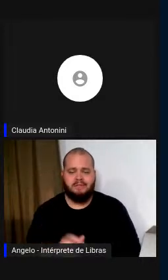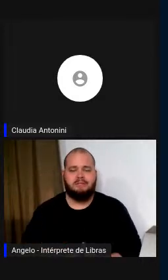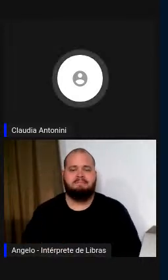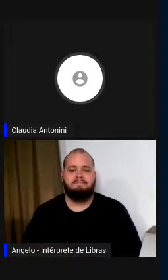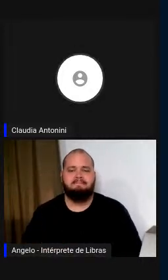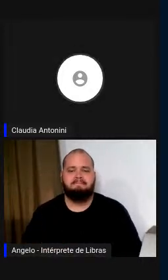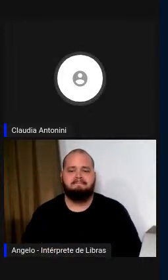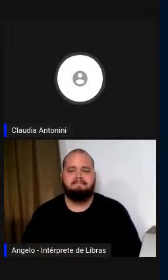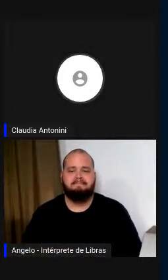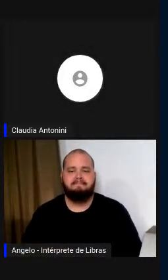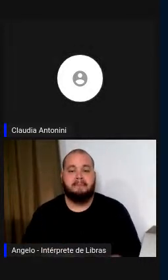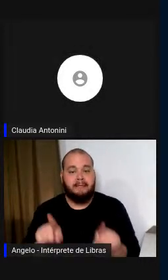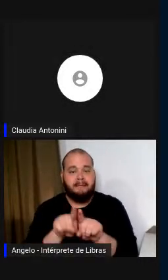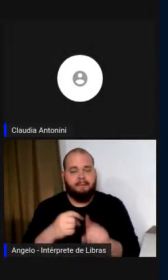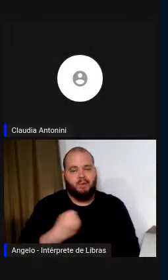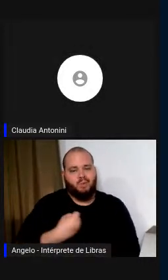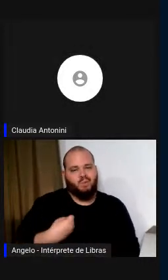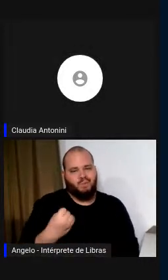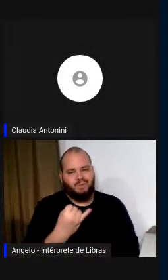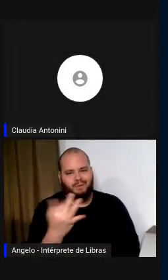e números. Vamos ver.